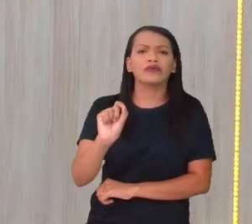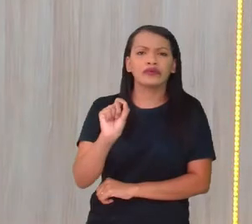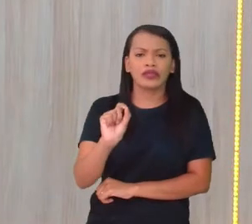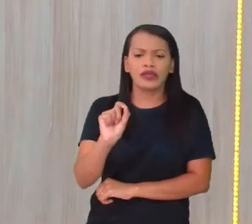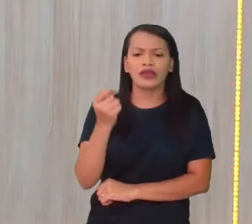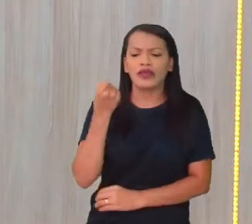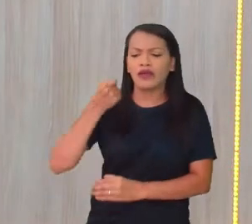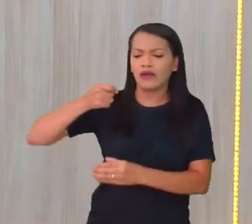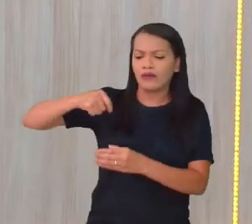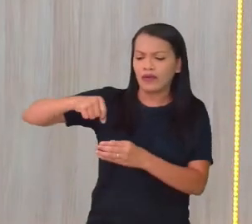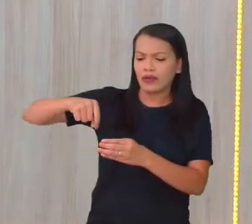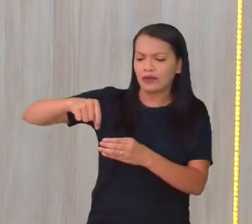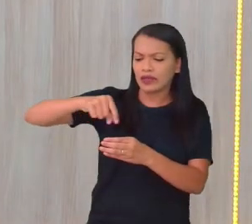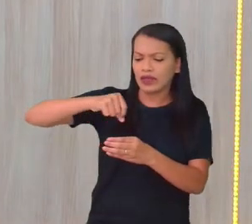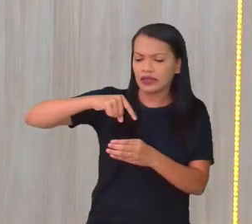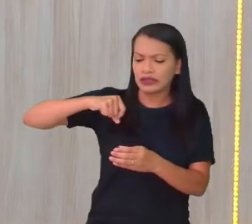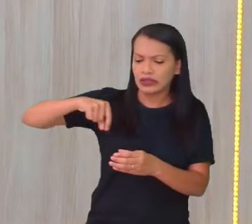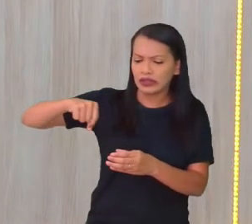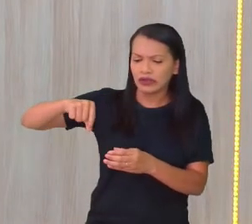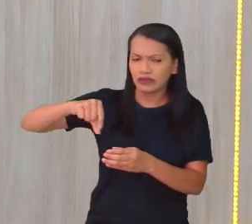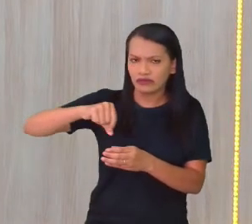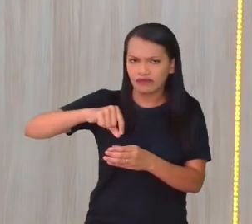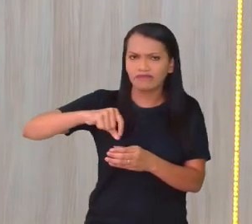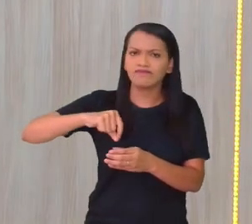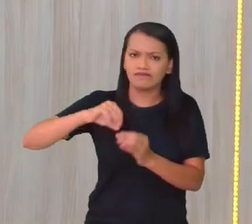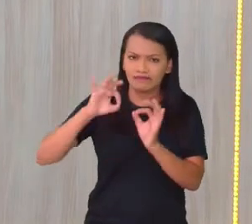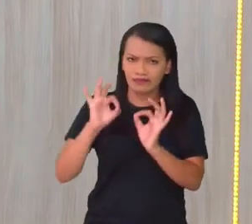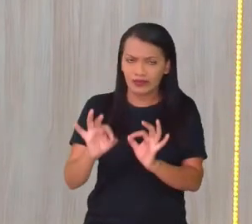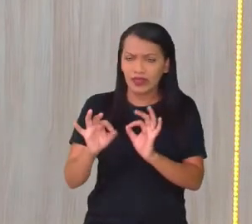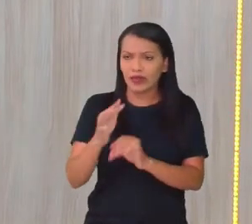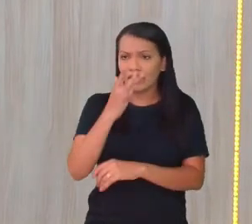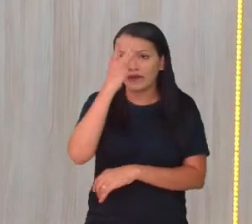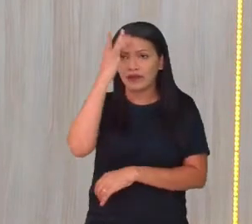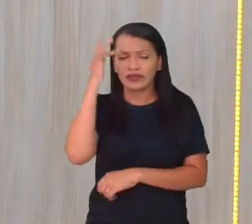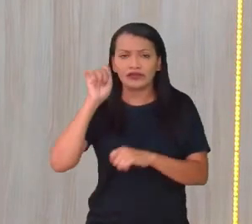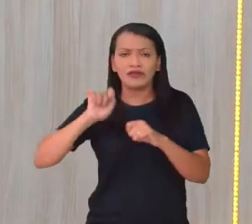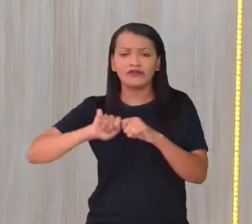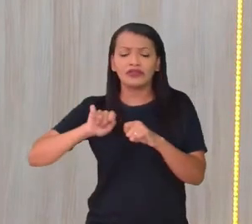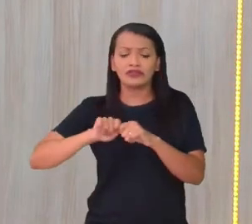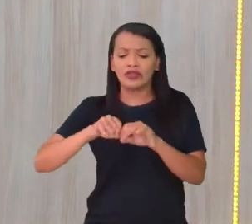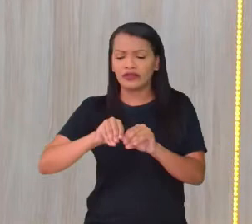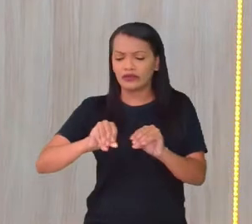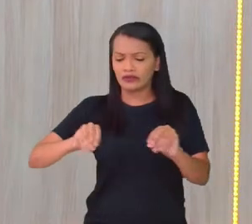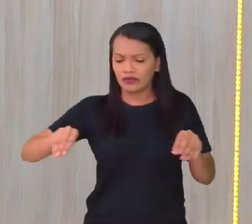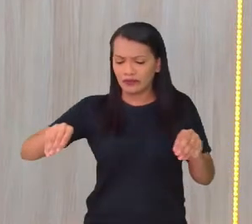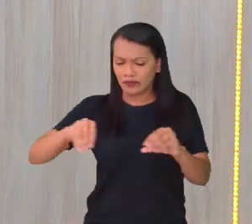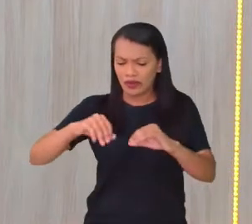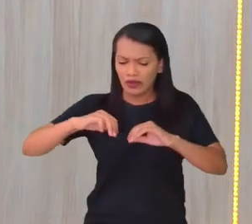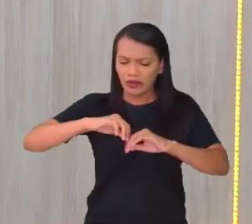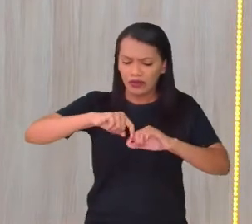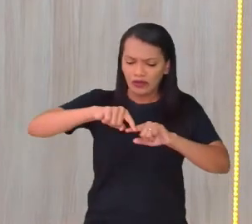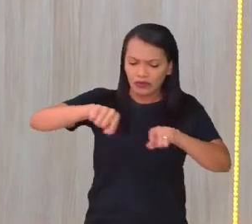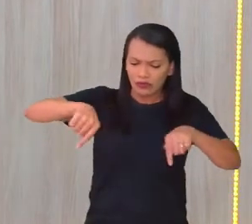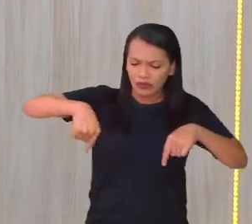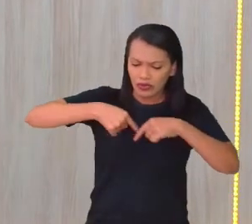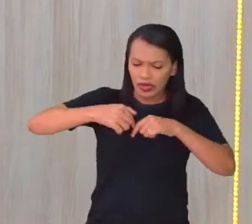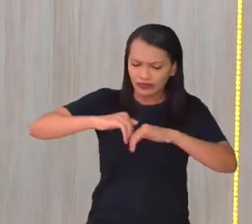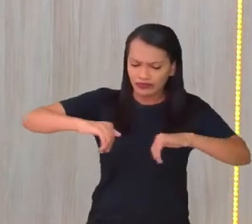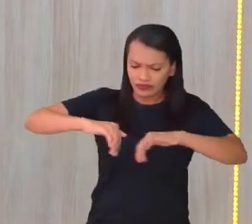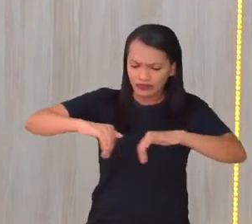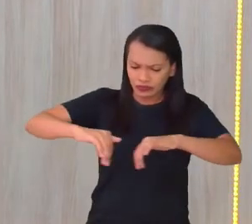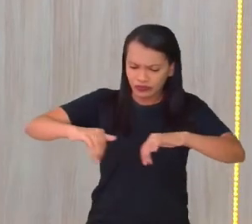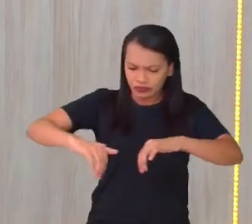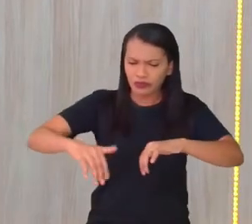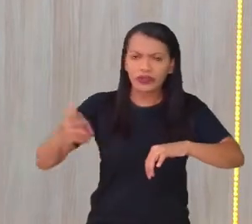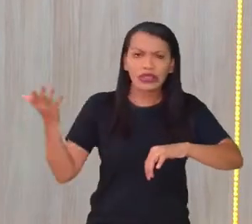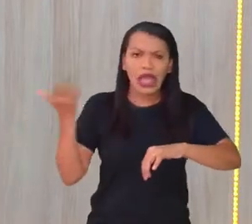um plantio de uma mudazinha. Certamente, a pessoa fez lá um buracozinho no chão e agora tá chegando com a mudazinha para